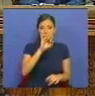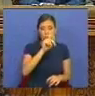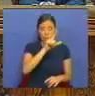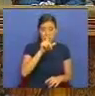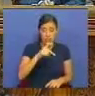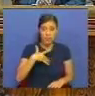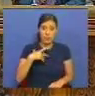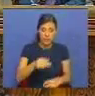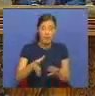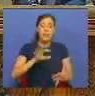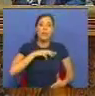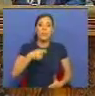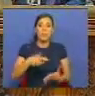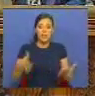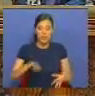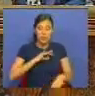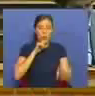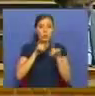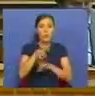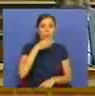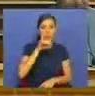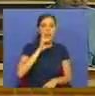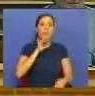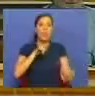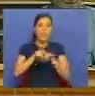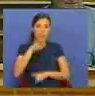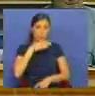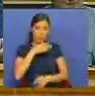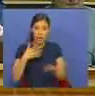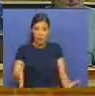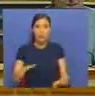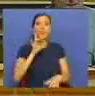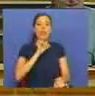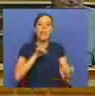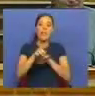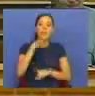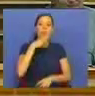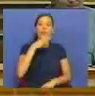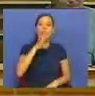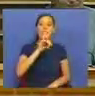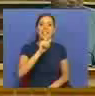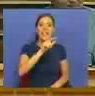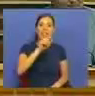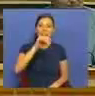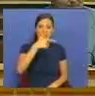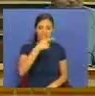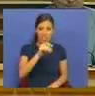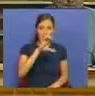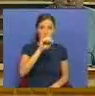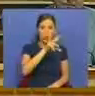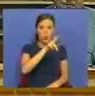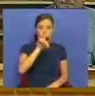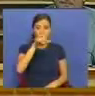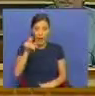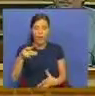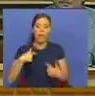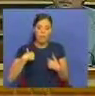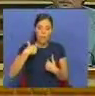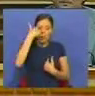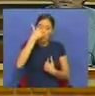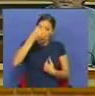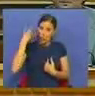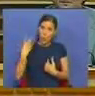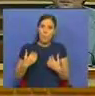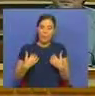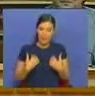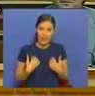Sr. Presidente, Sras. Deputados, Srs. Deputados, Sra. Deputada Celeste Correia, eu compreendo que